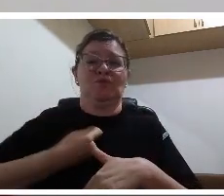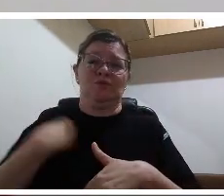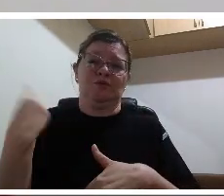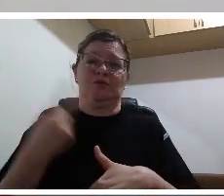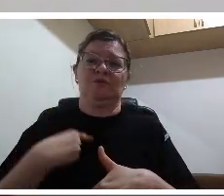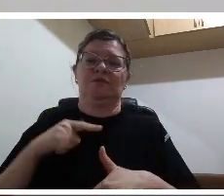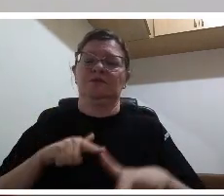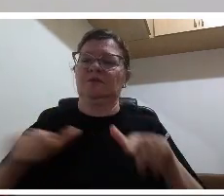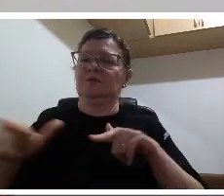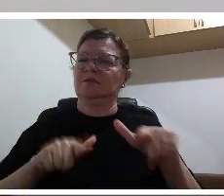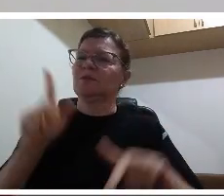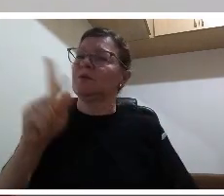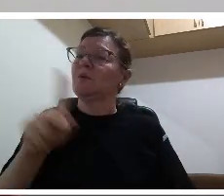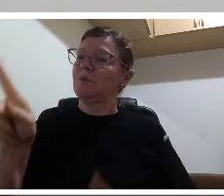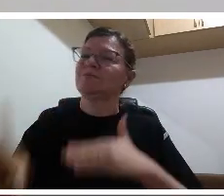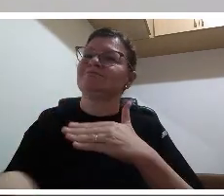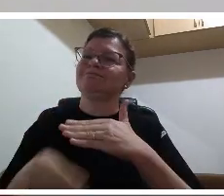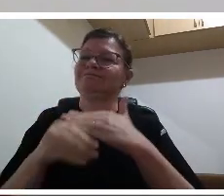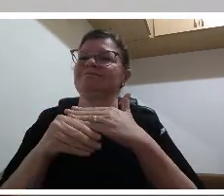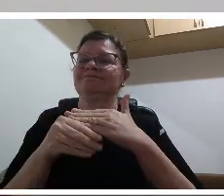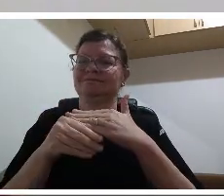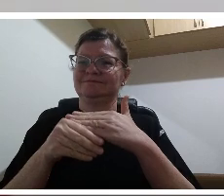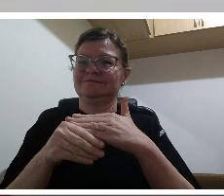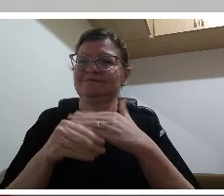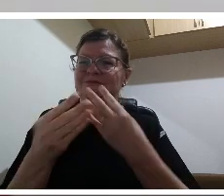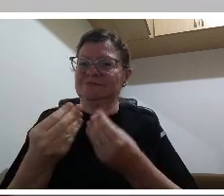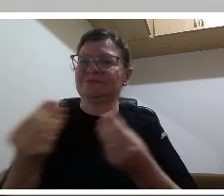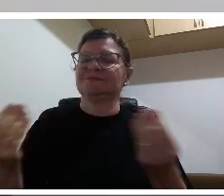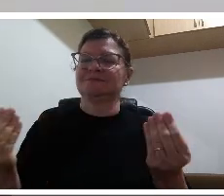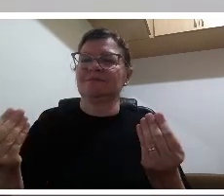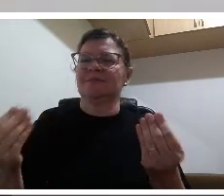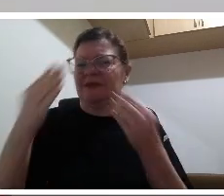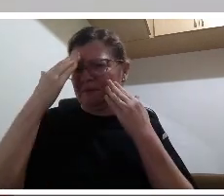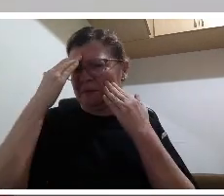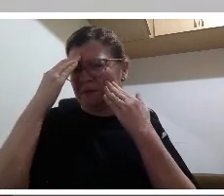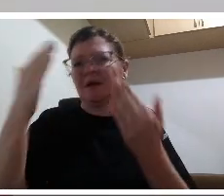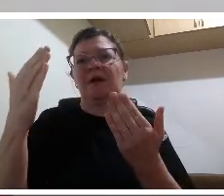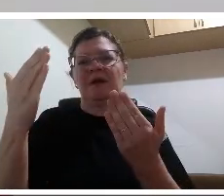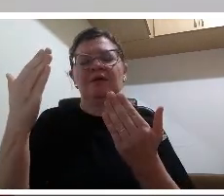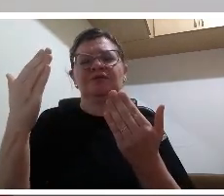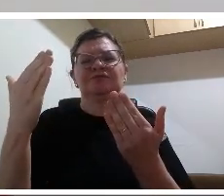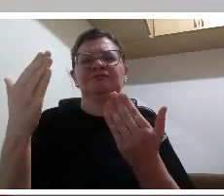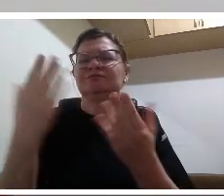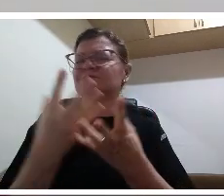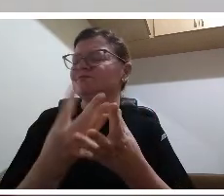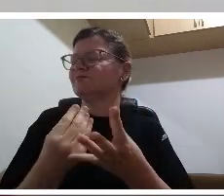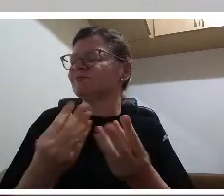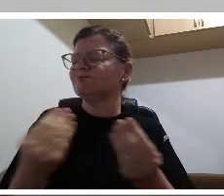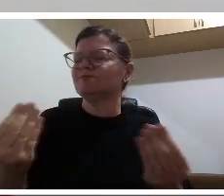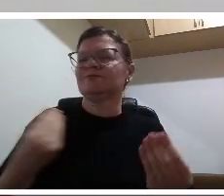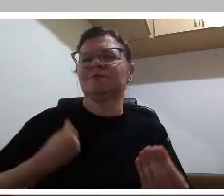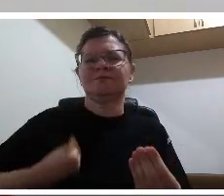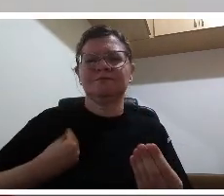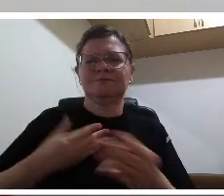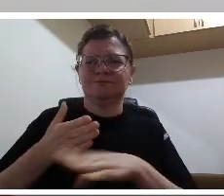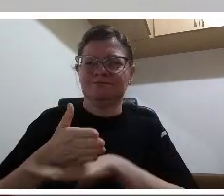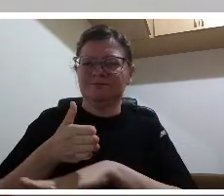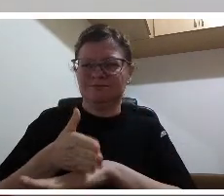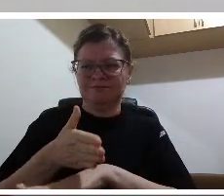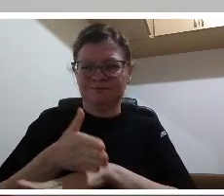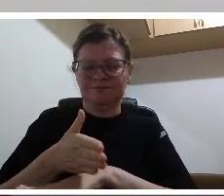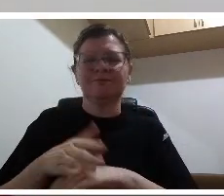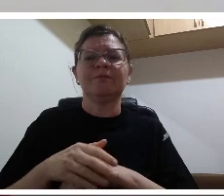todos os elementos que o professor apresentou hoje aqui para nós vão nos fazer pensarmos e refletir o quanto é importante